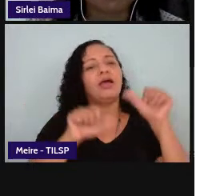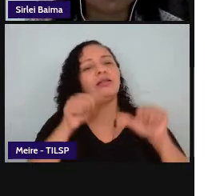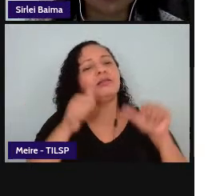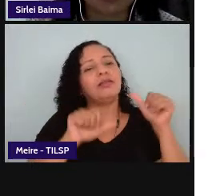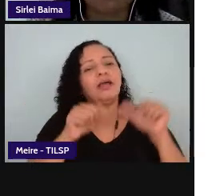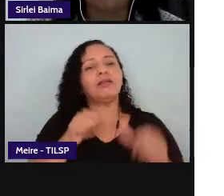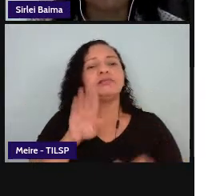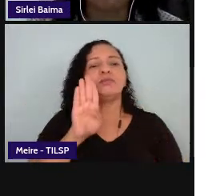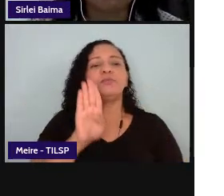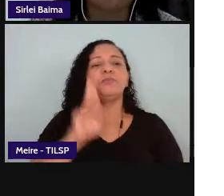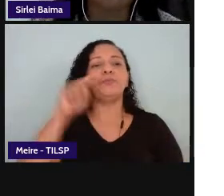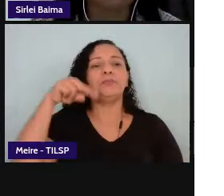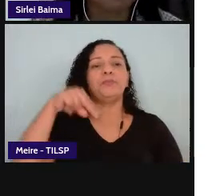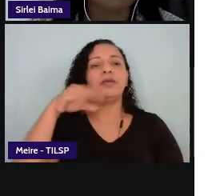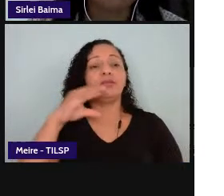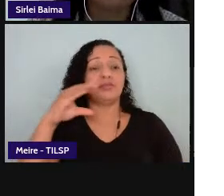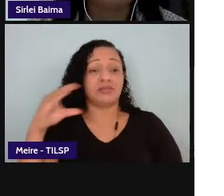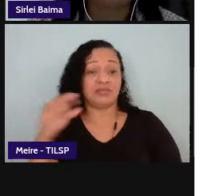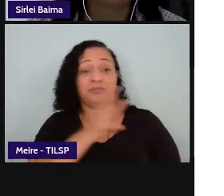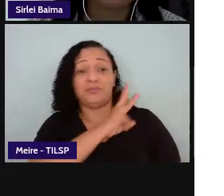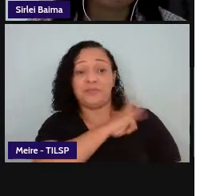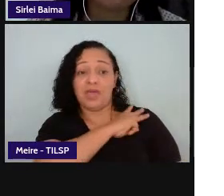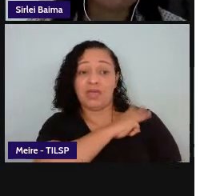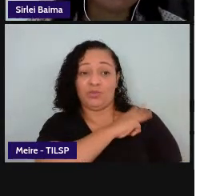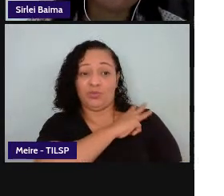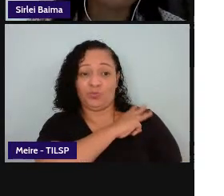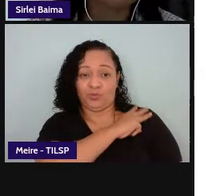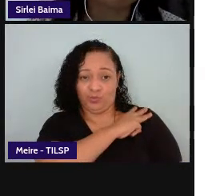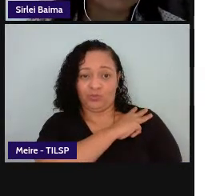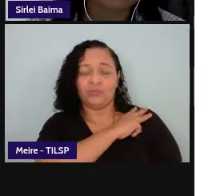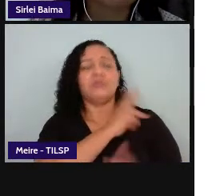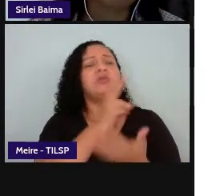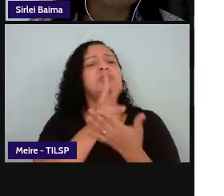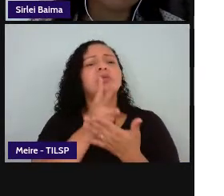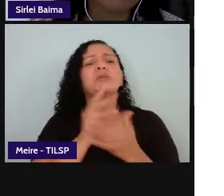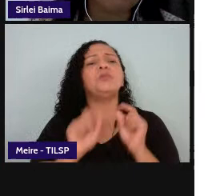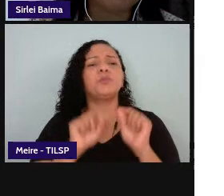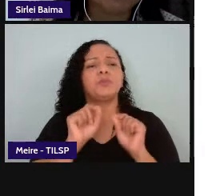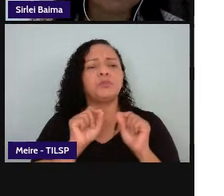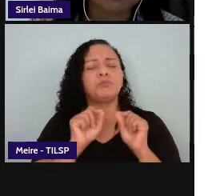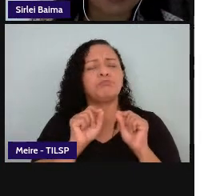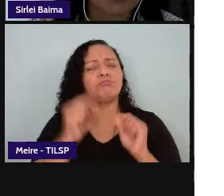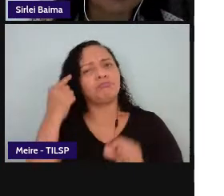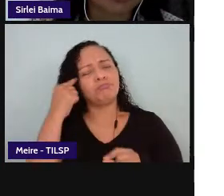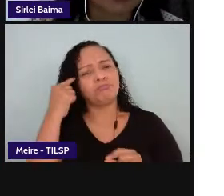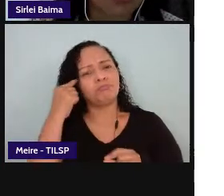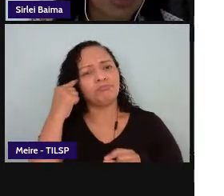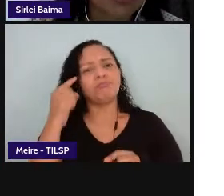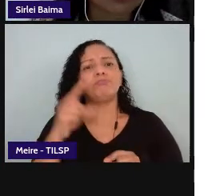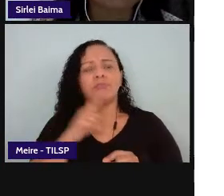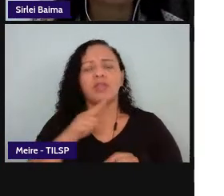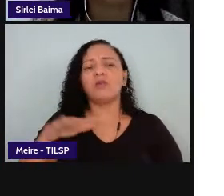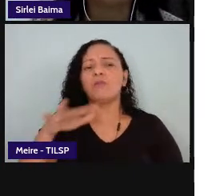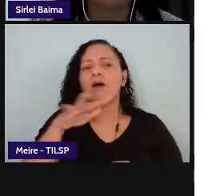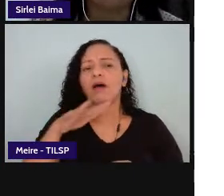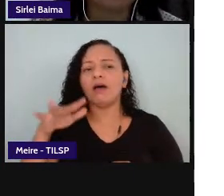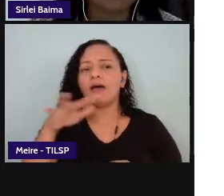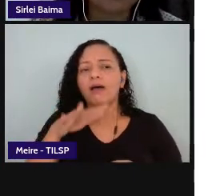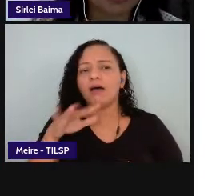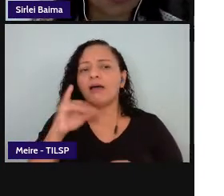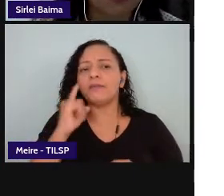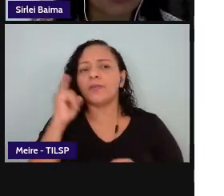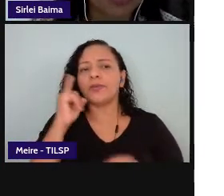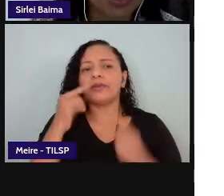da BNCC ensino médio sempre olhando para um componente da área de linguagens o